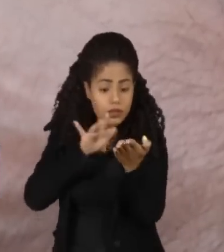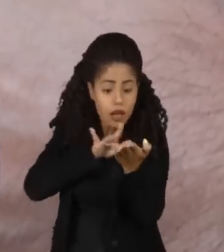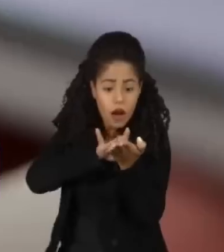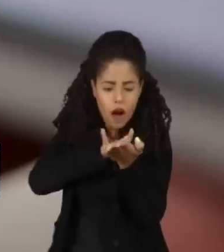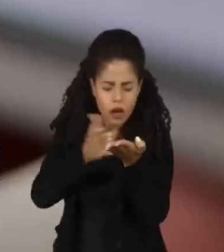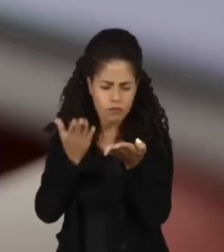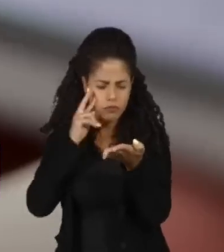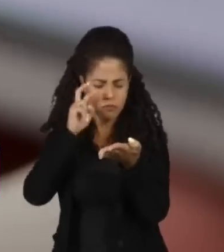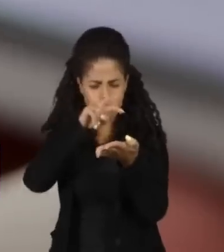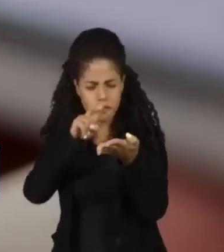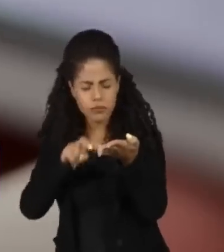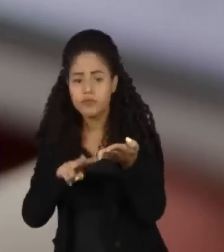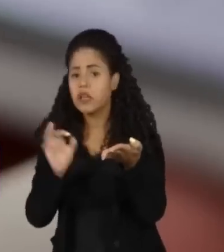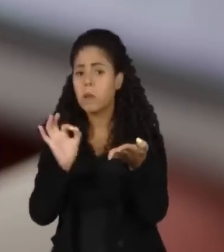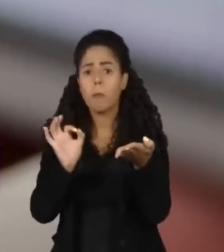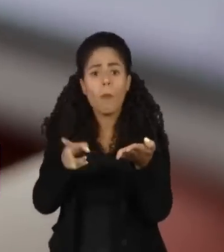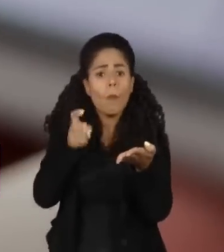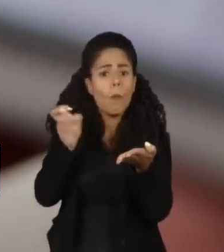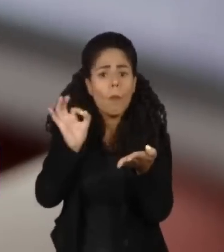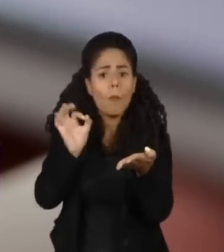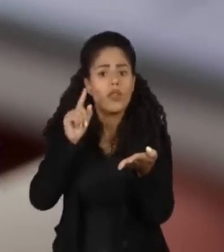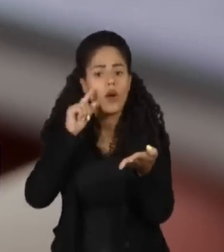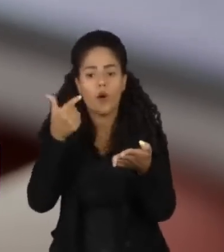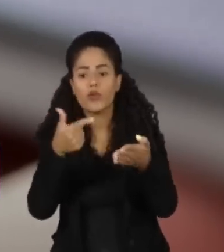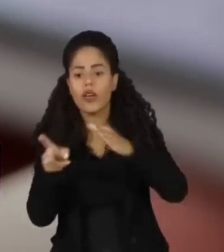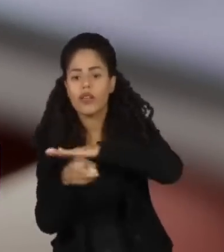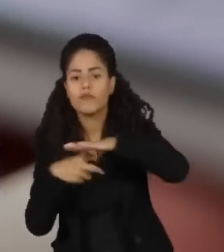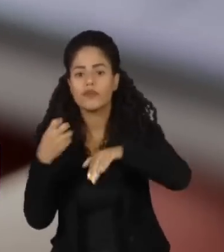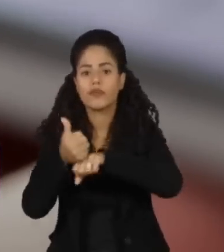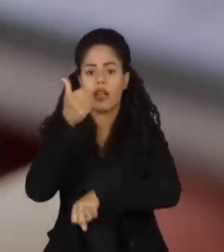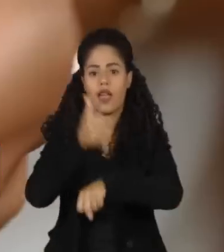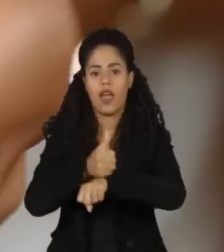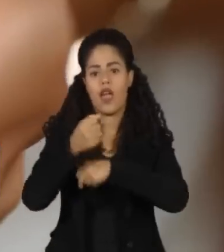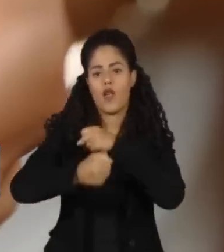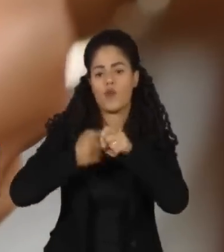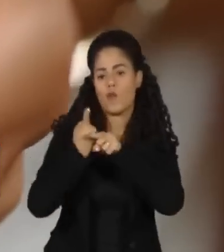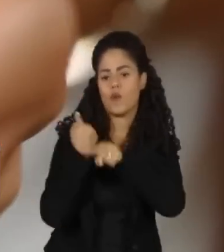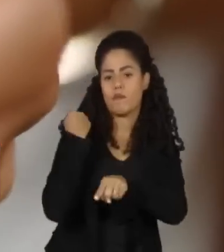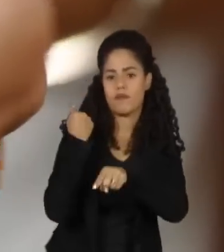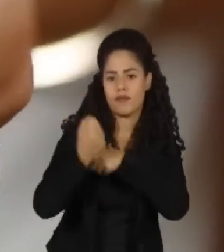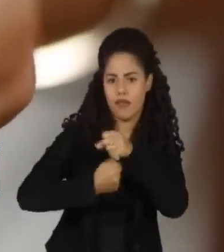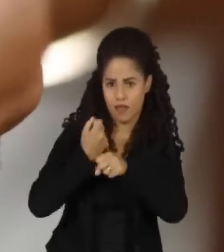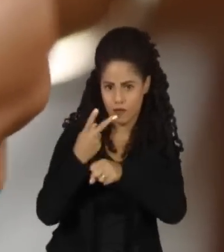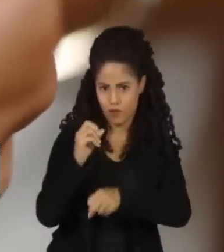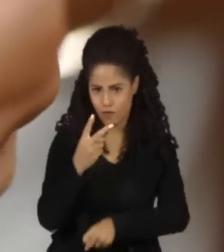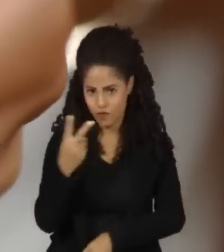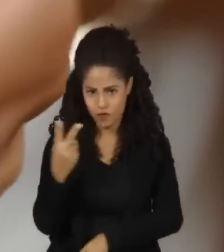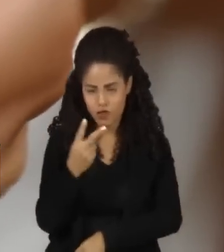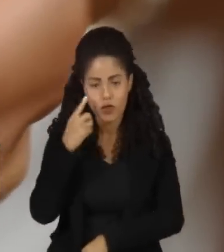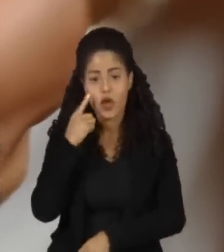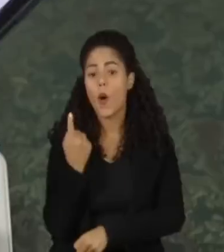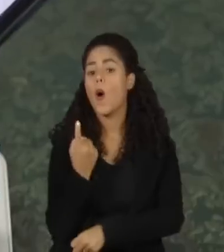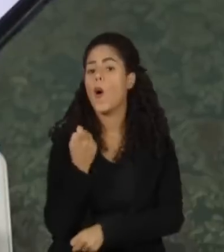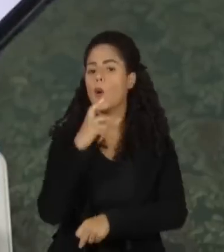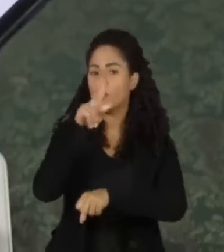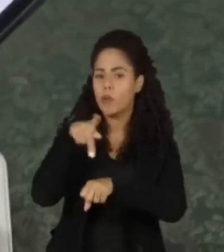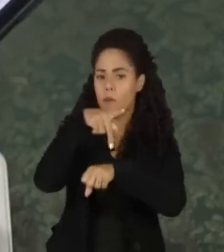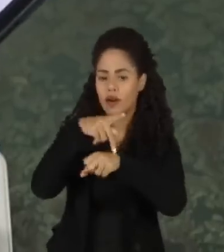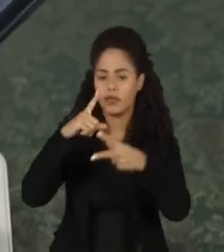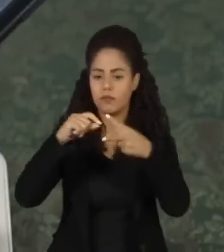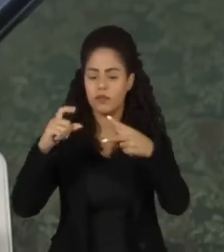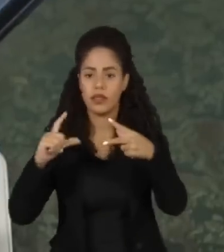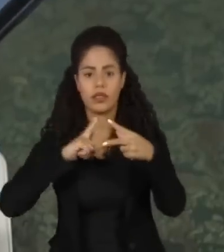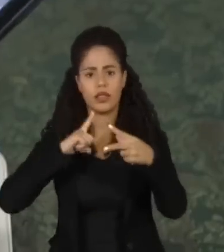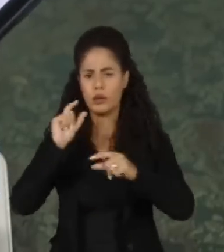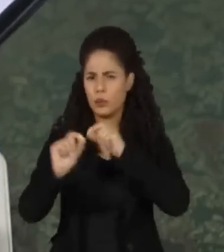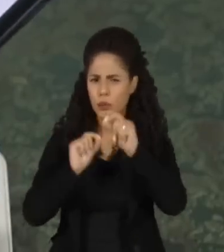financeira. O novo vírus é derivado de outro descoberto ano passado no Brasil, o único país onde existe PIX e